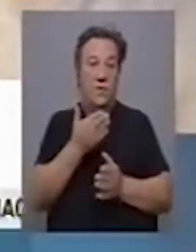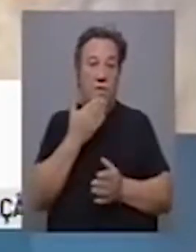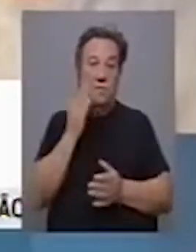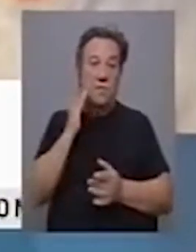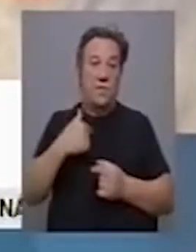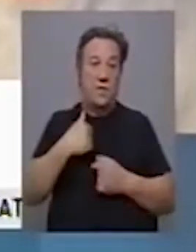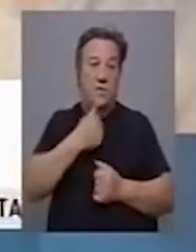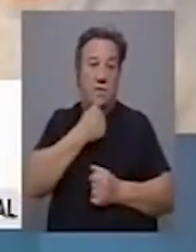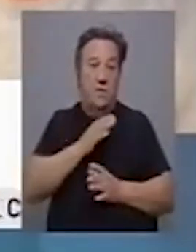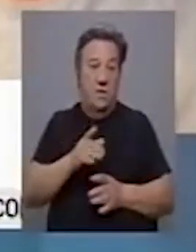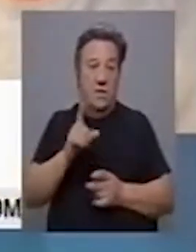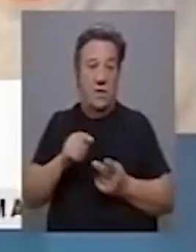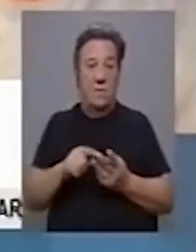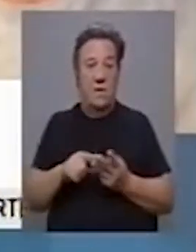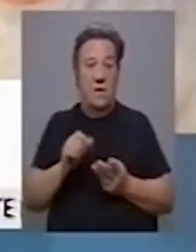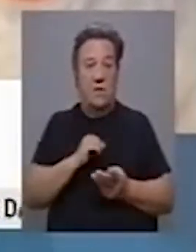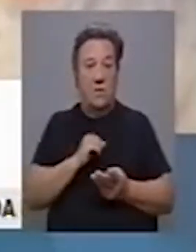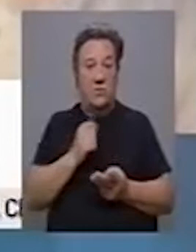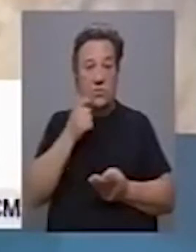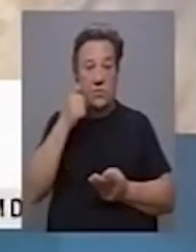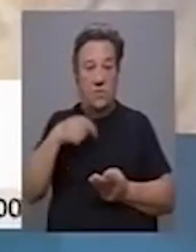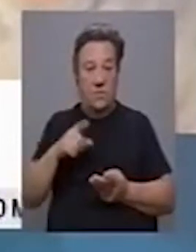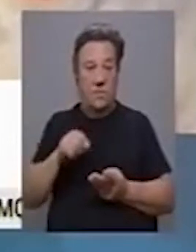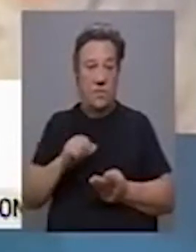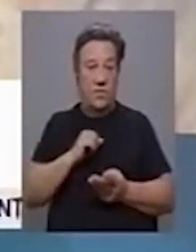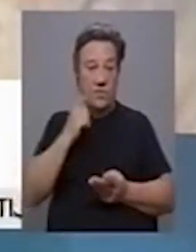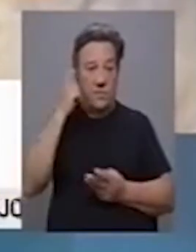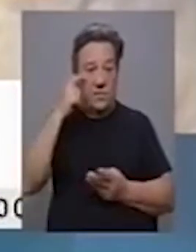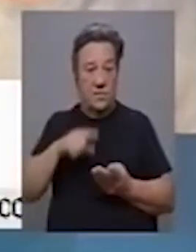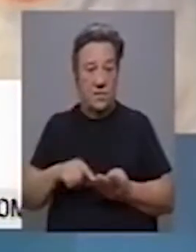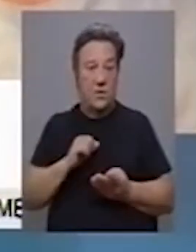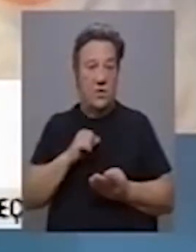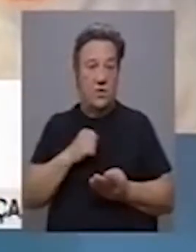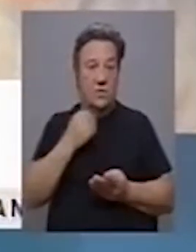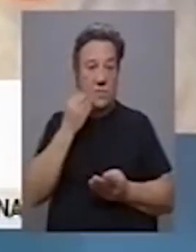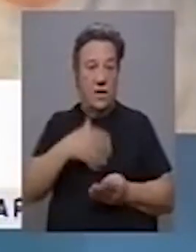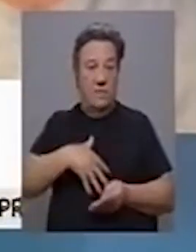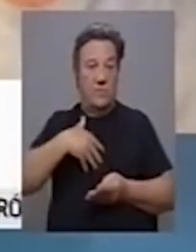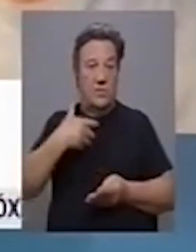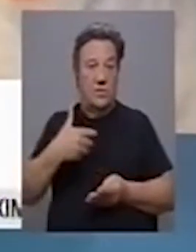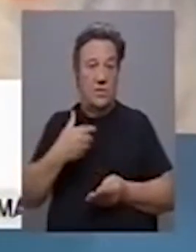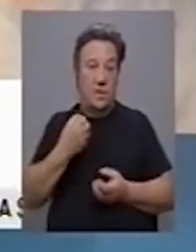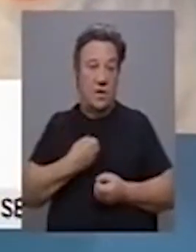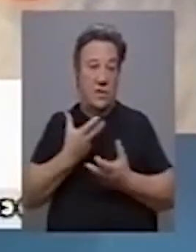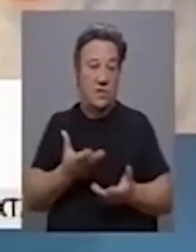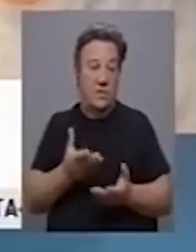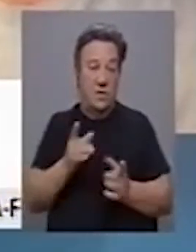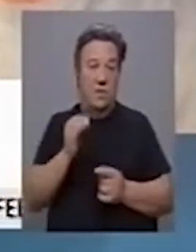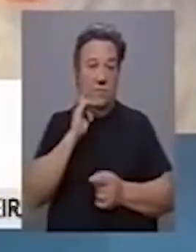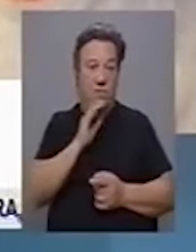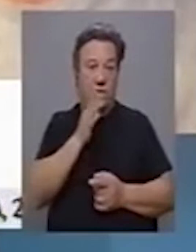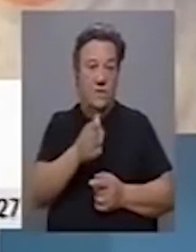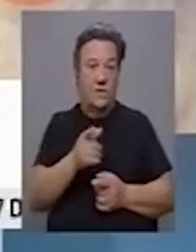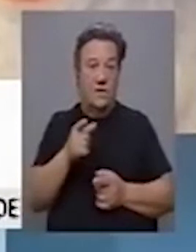nós, e naturalmente tanto o nosso organismo como os nossos pensamentos e as nossas emoções reagiram. É importante